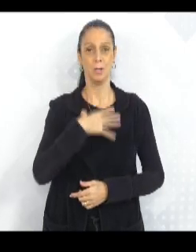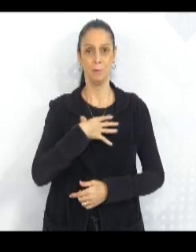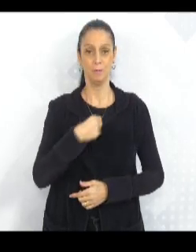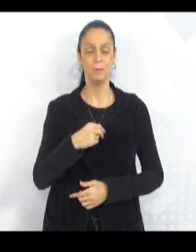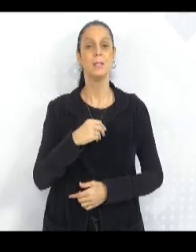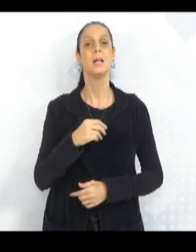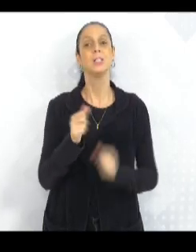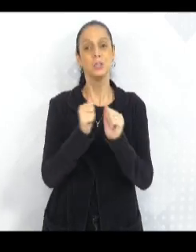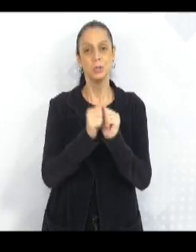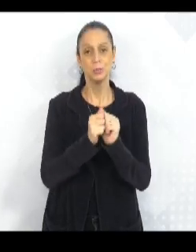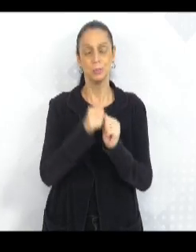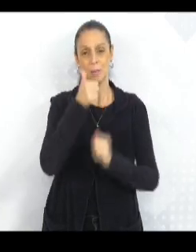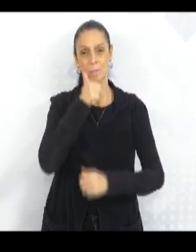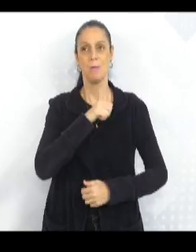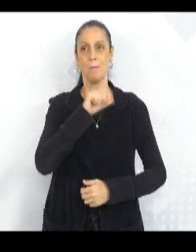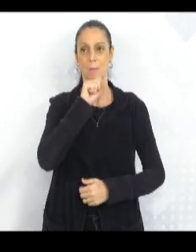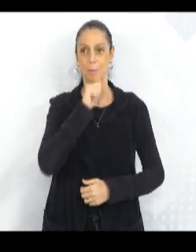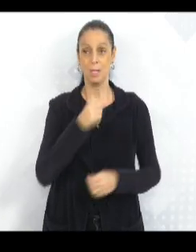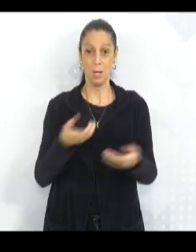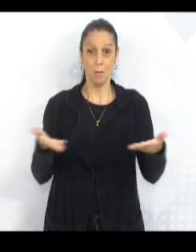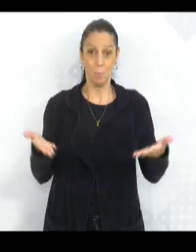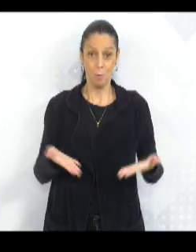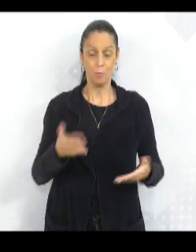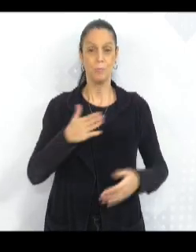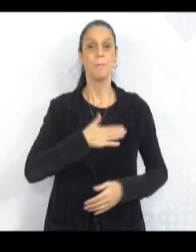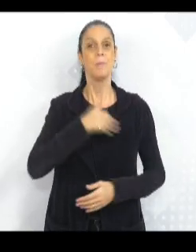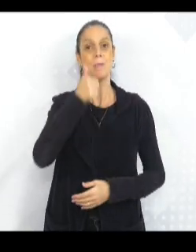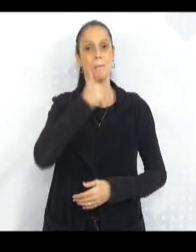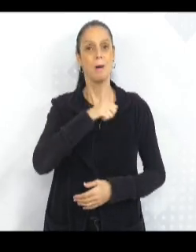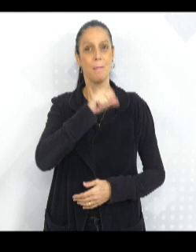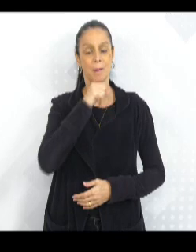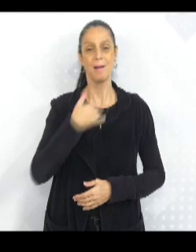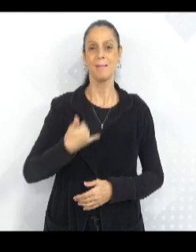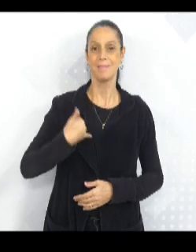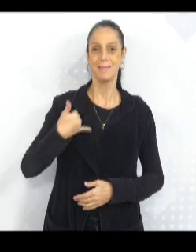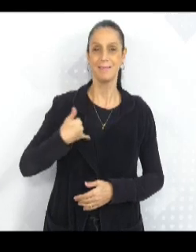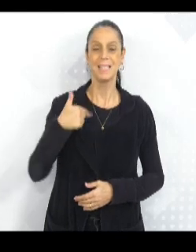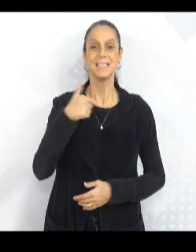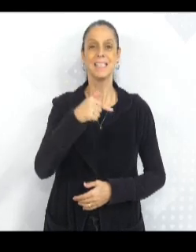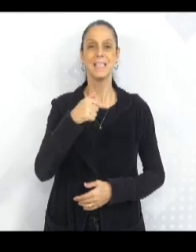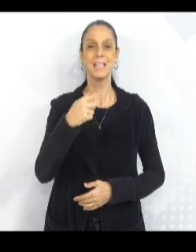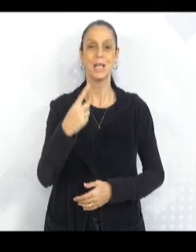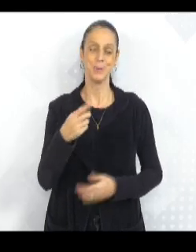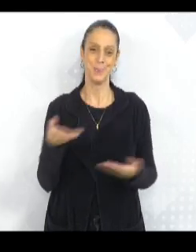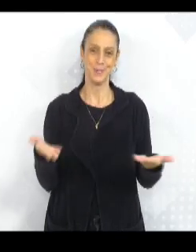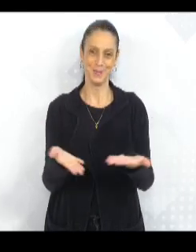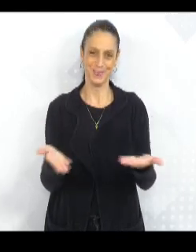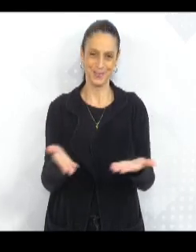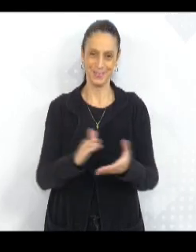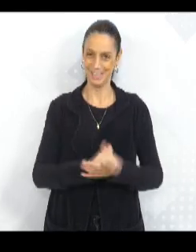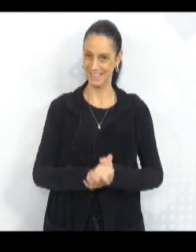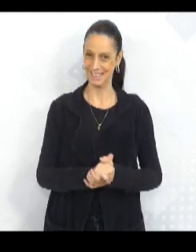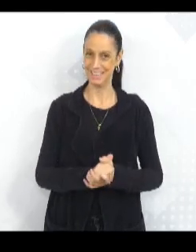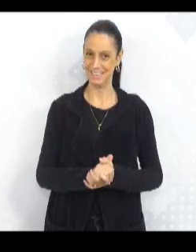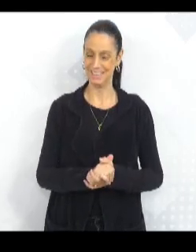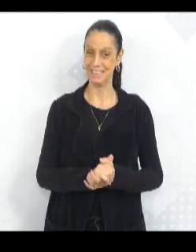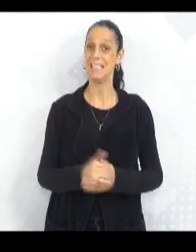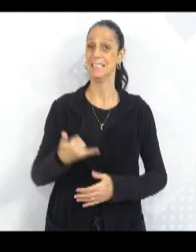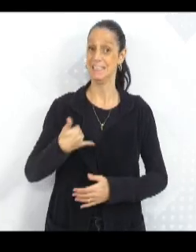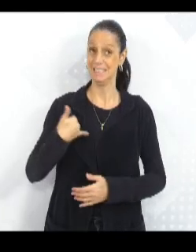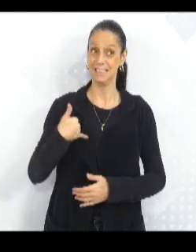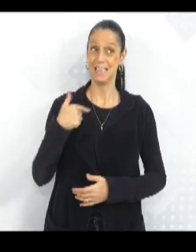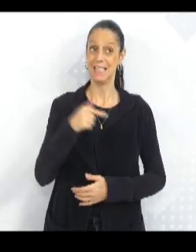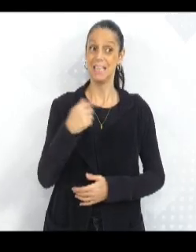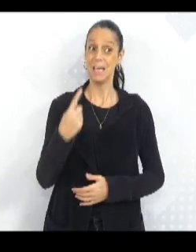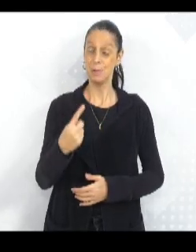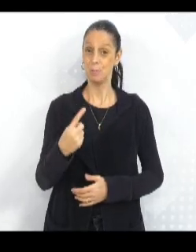Minha mãe hoje completa 71 anos, 71 anos de